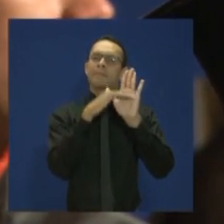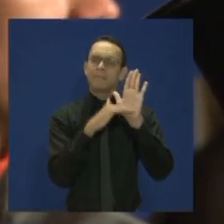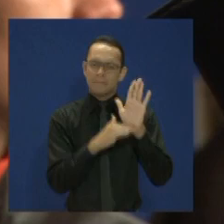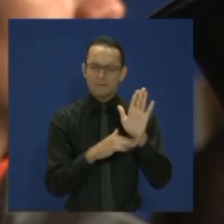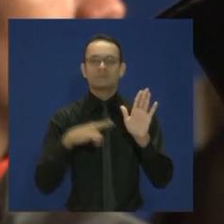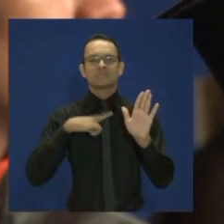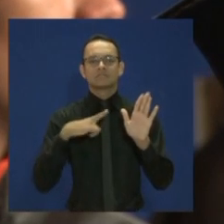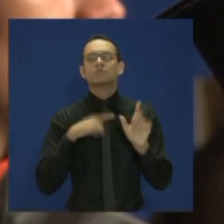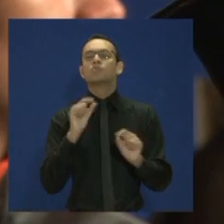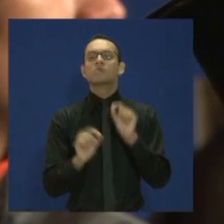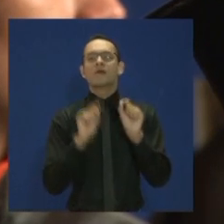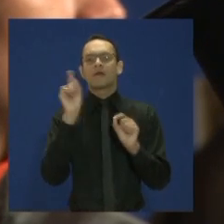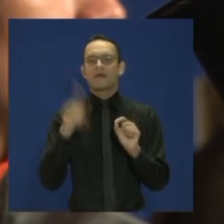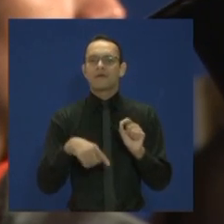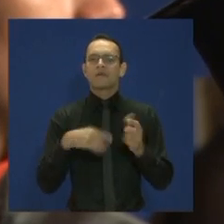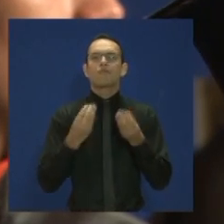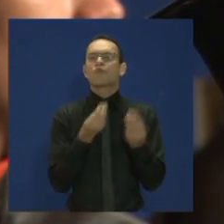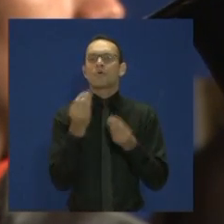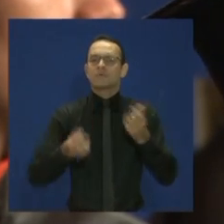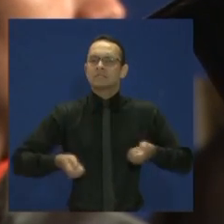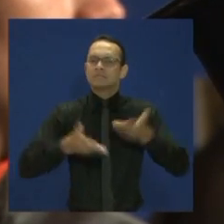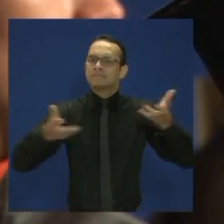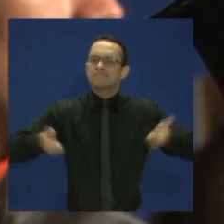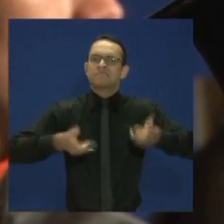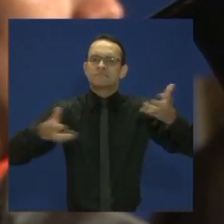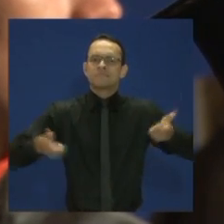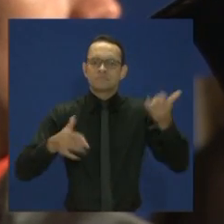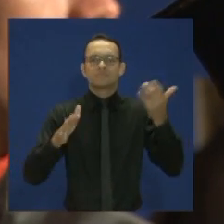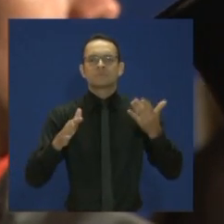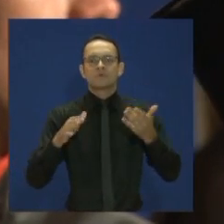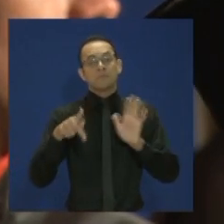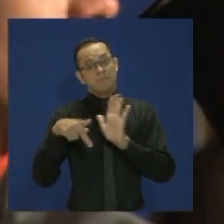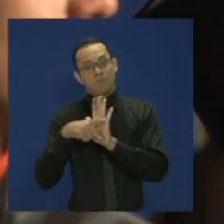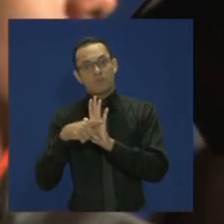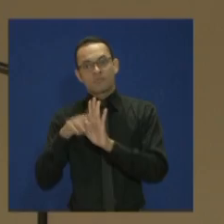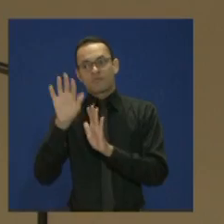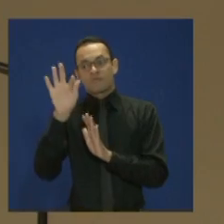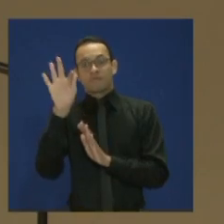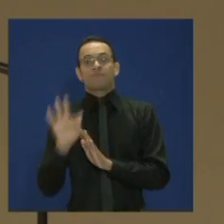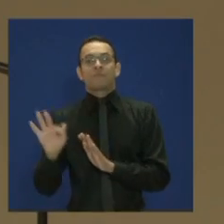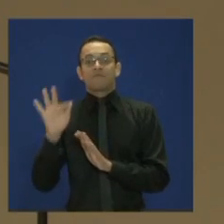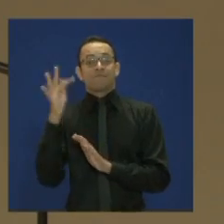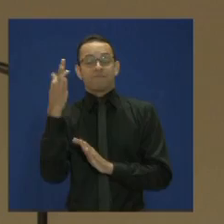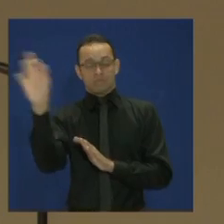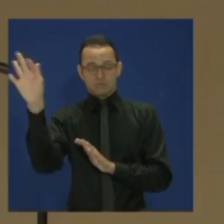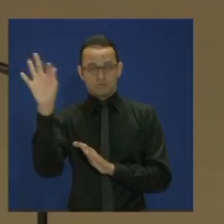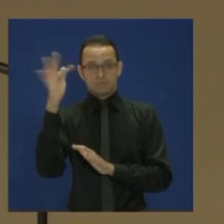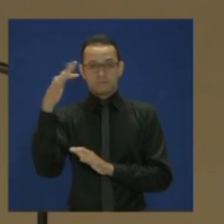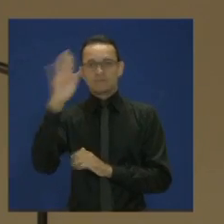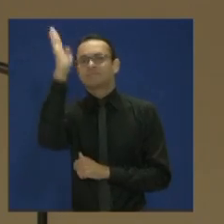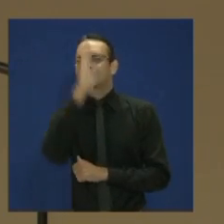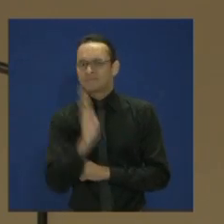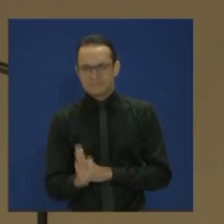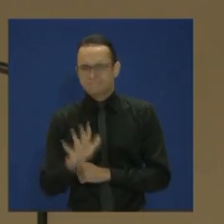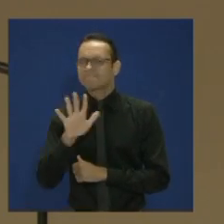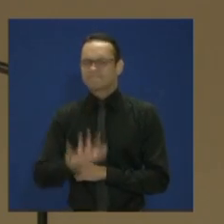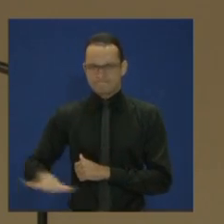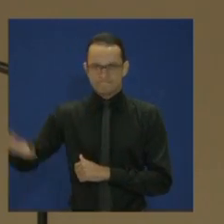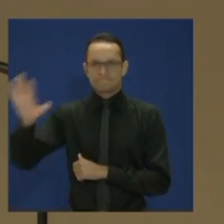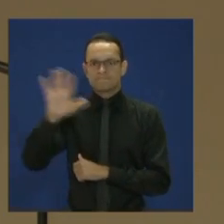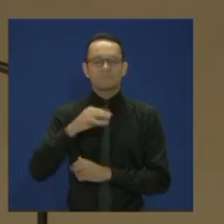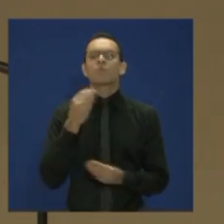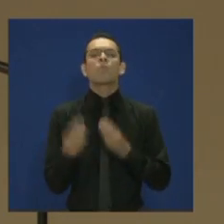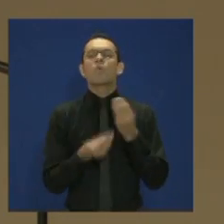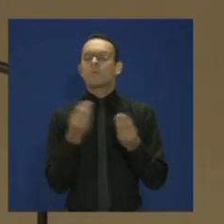União, nos trazem enormes preocupações. Pela regra prevista, nesse novo regime fiscal,